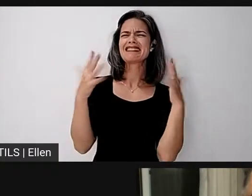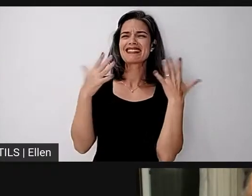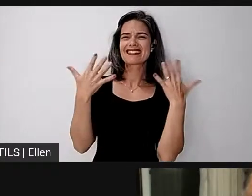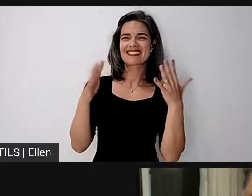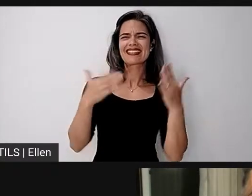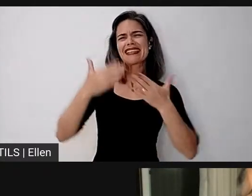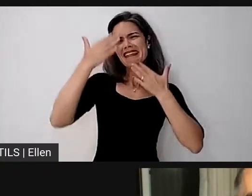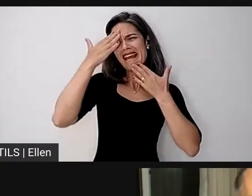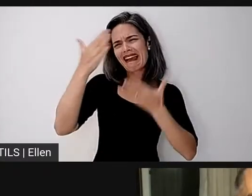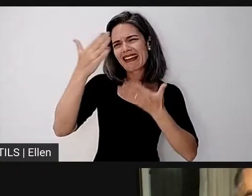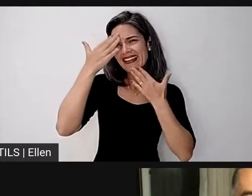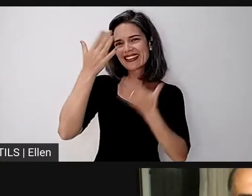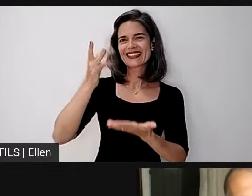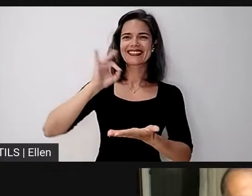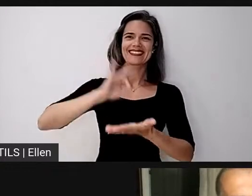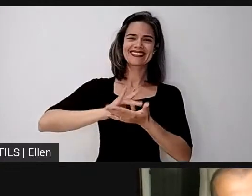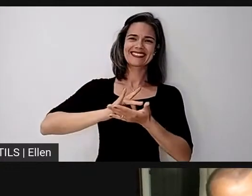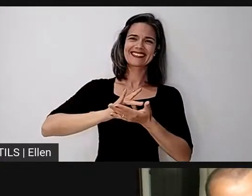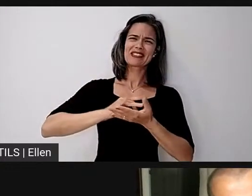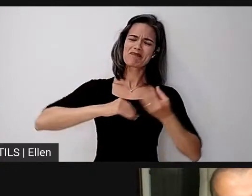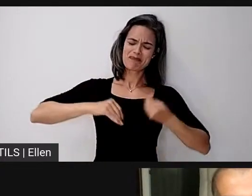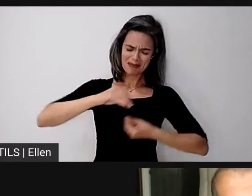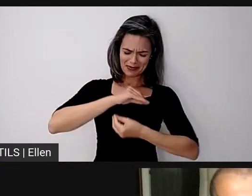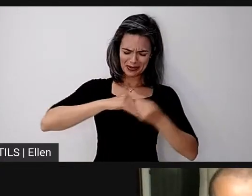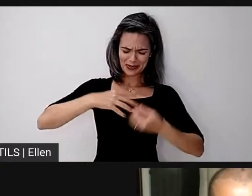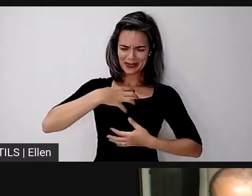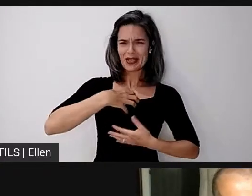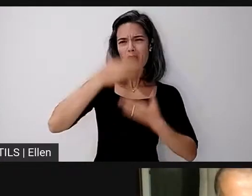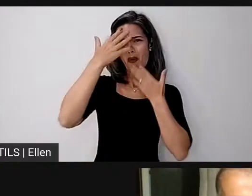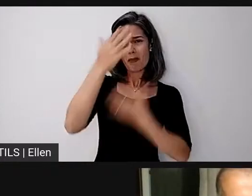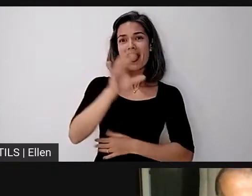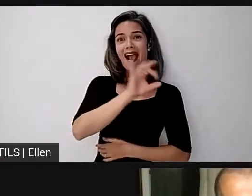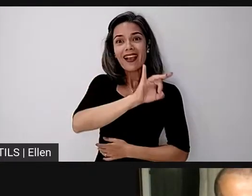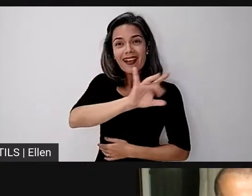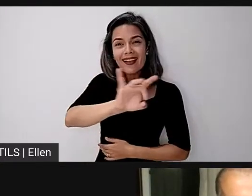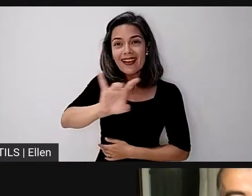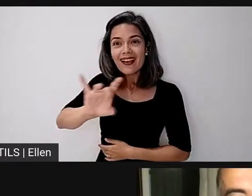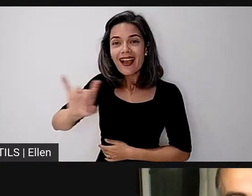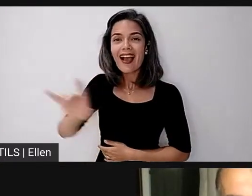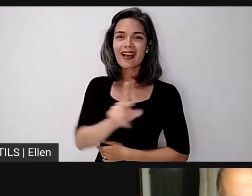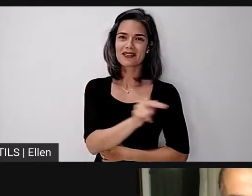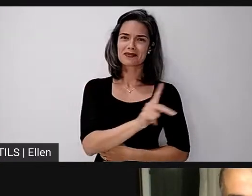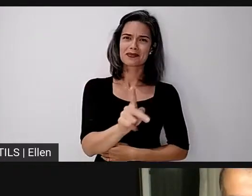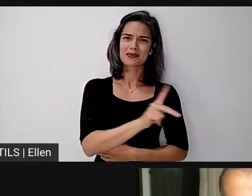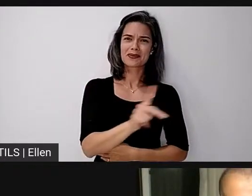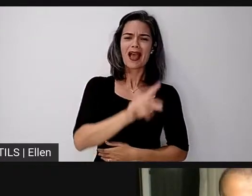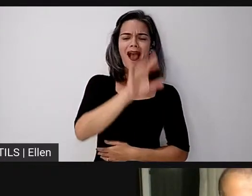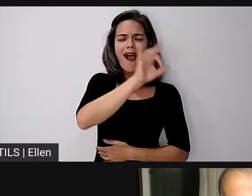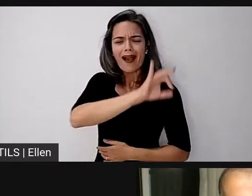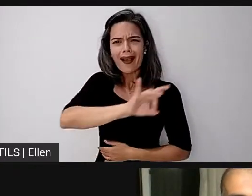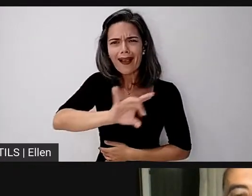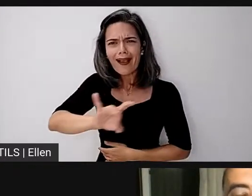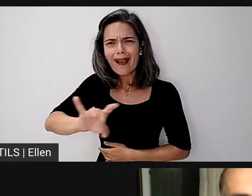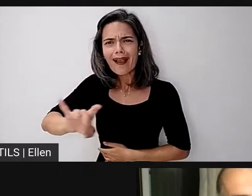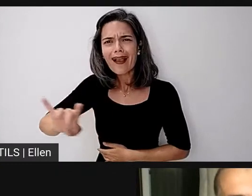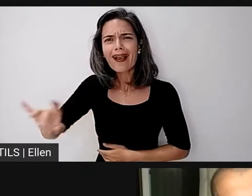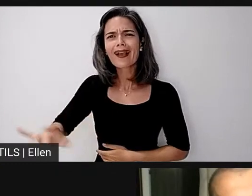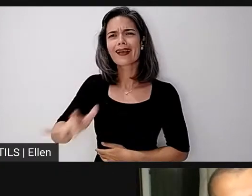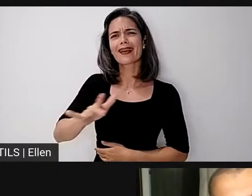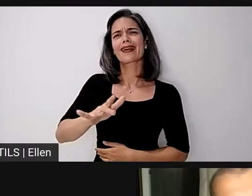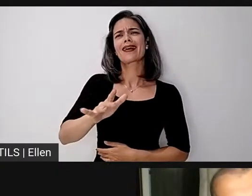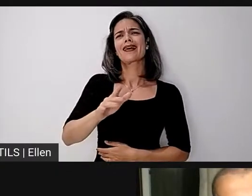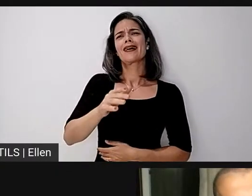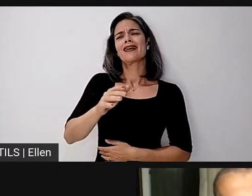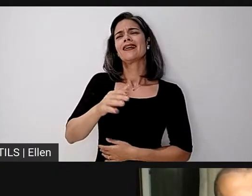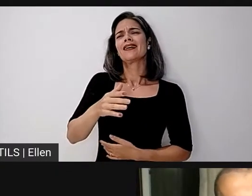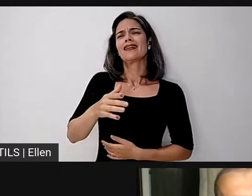agradecimento. Muito obrigado a vocês, a cada uma das professoras, a cada um dos professores, muito obrigado